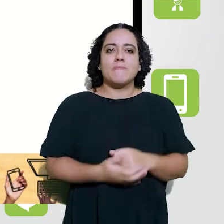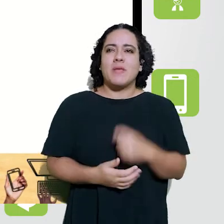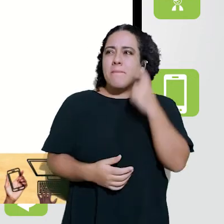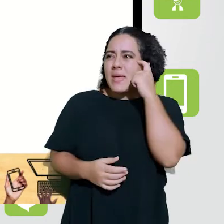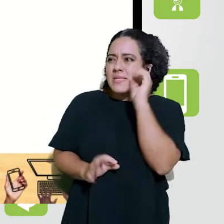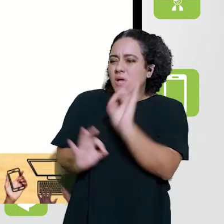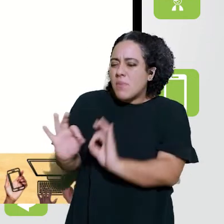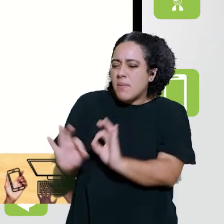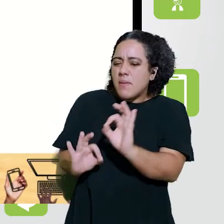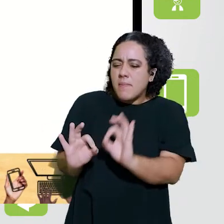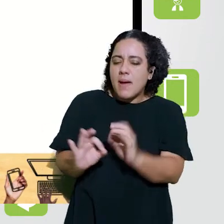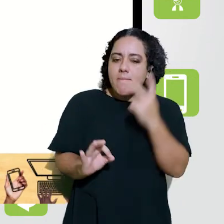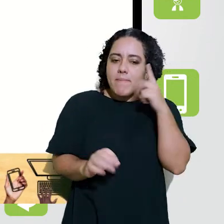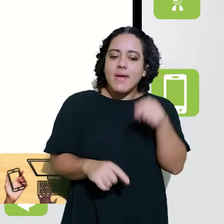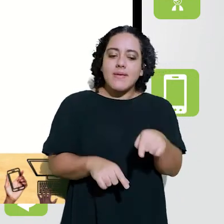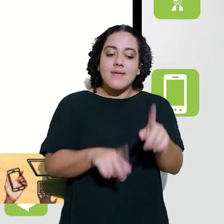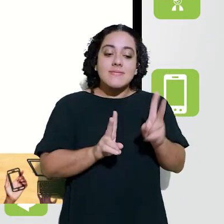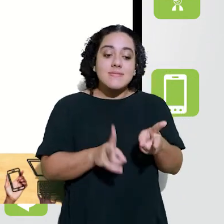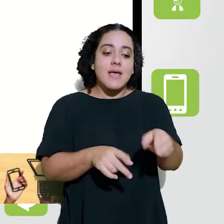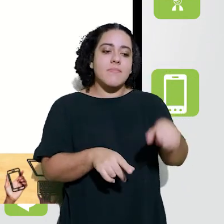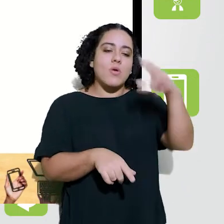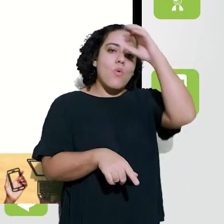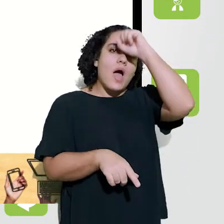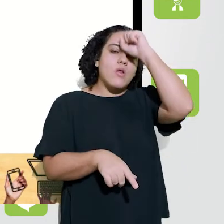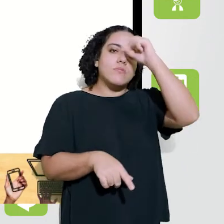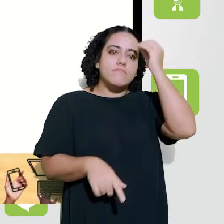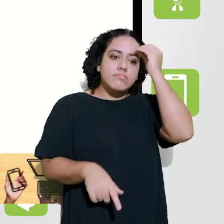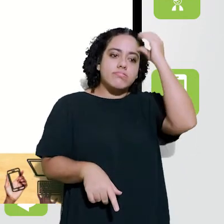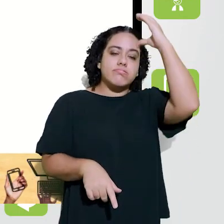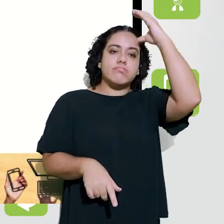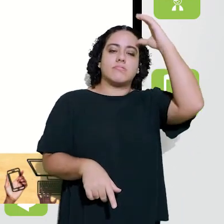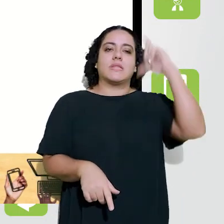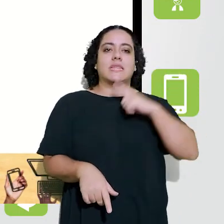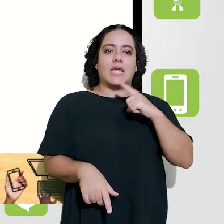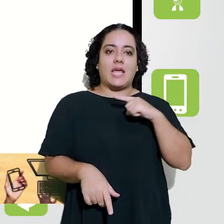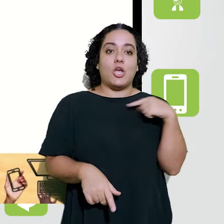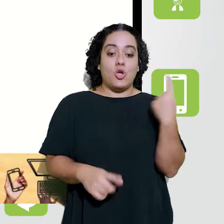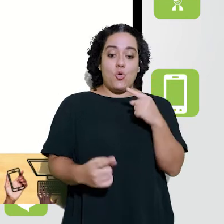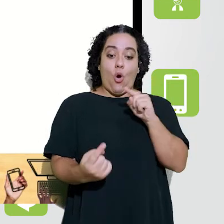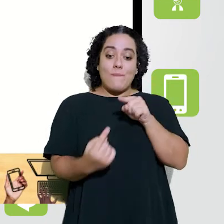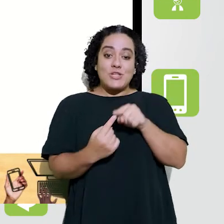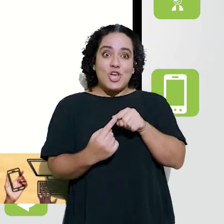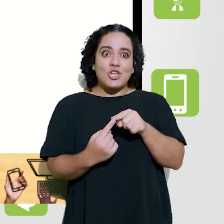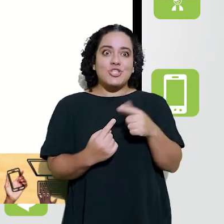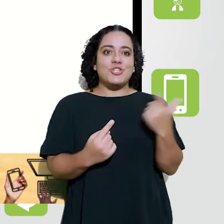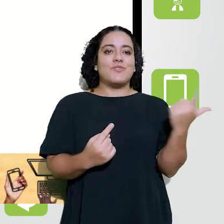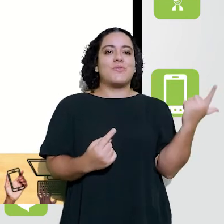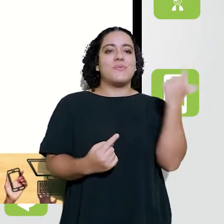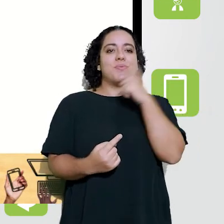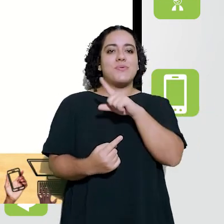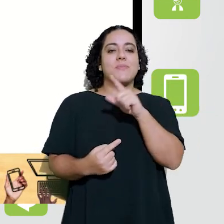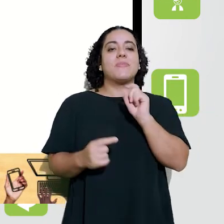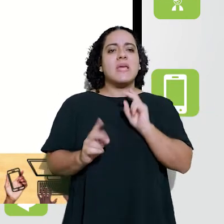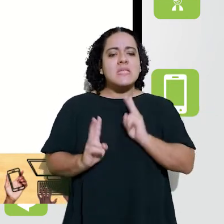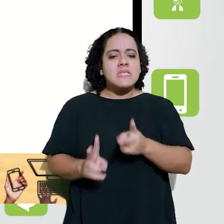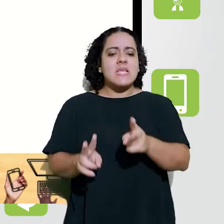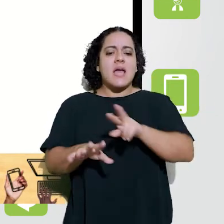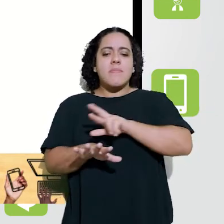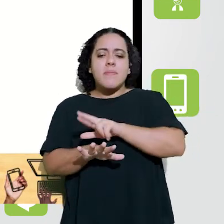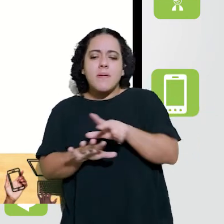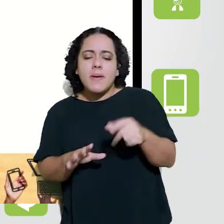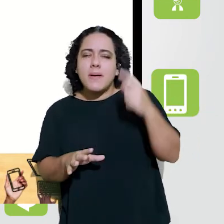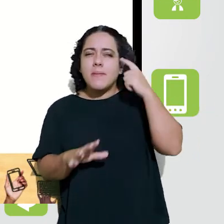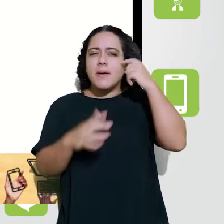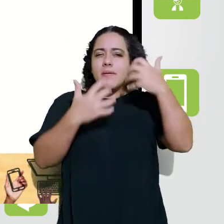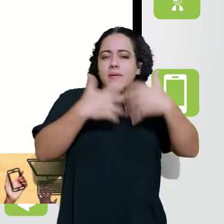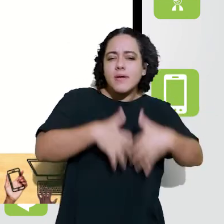e renova a educação, para que a aprendizagem dele esteja sempre no centro, que nossos objetivos específicos